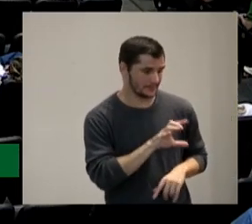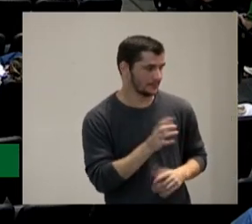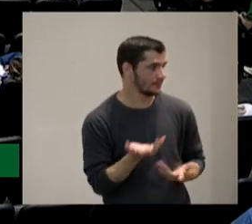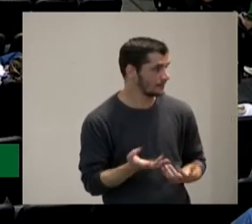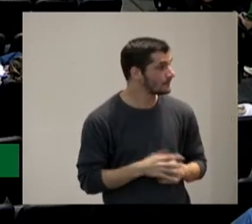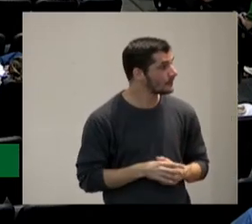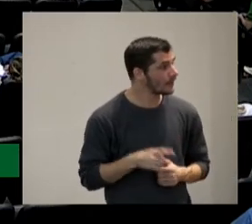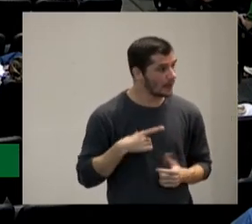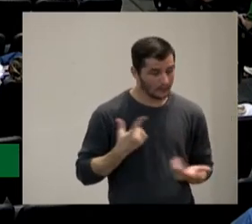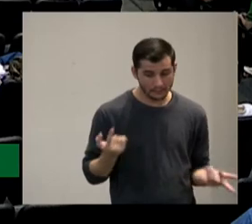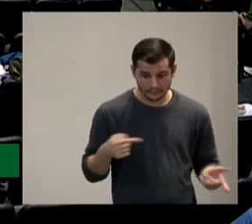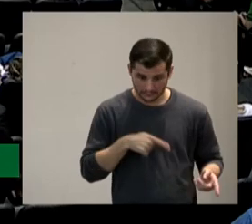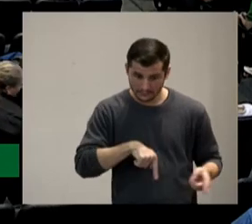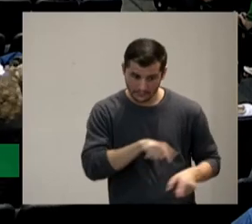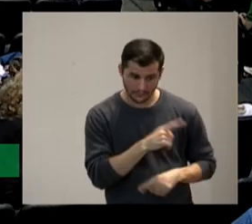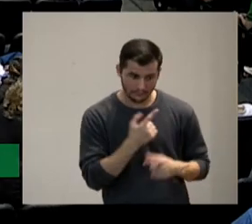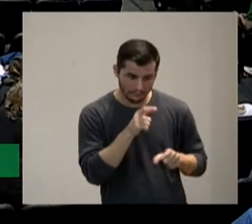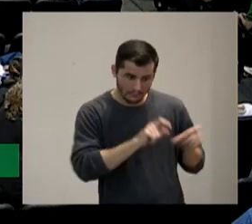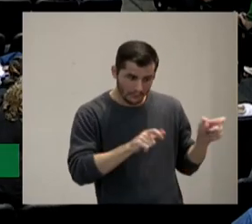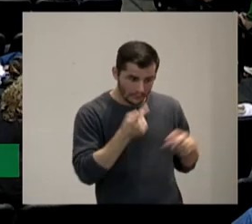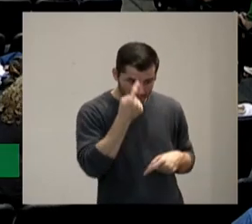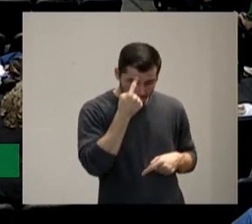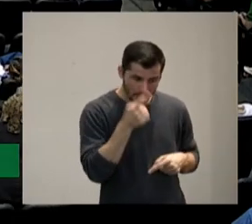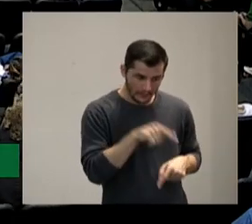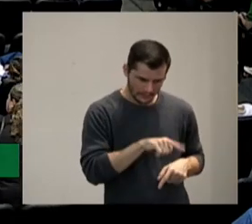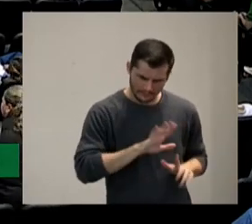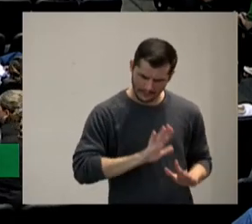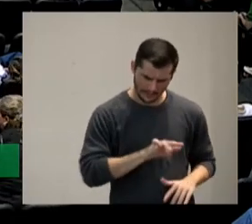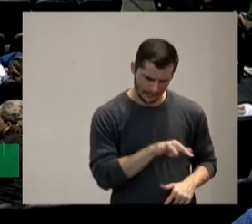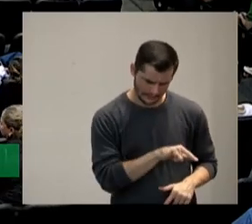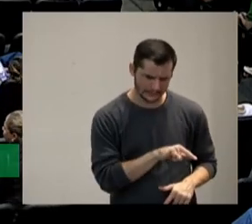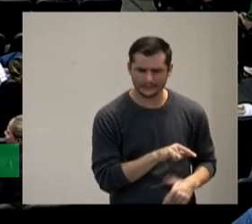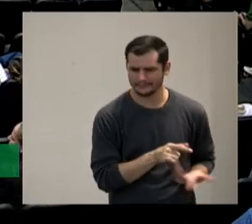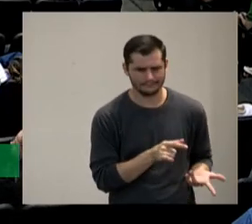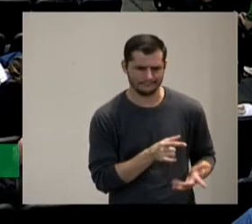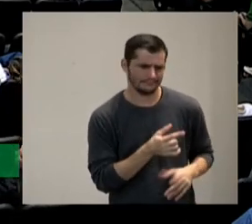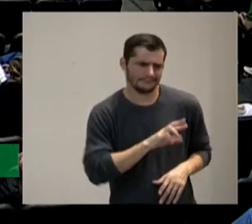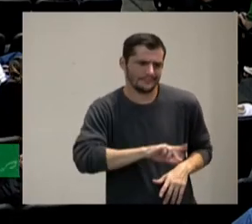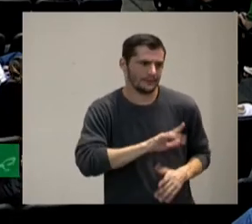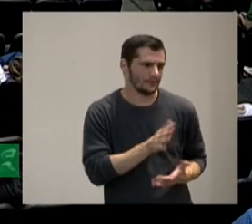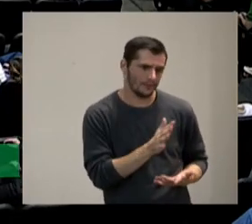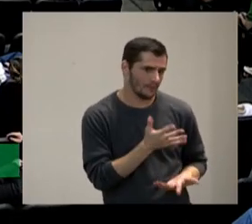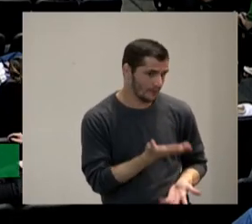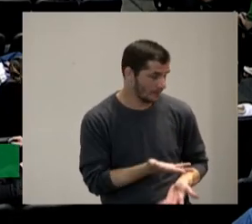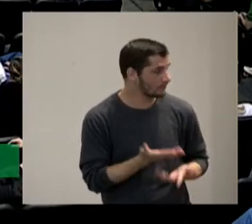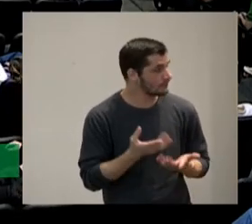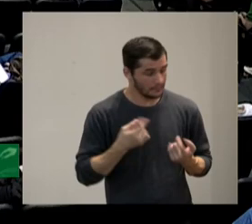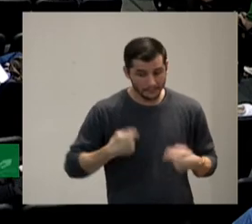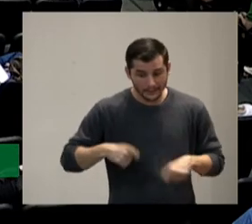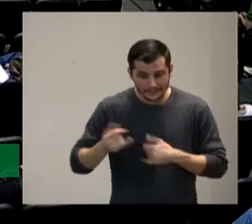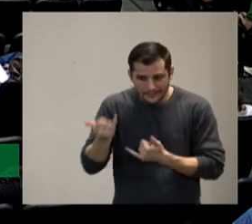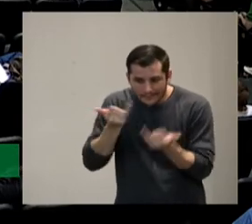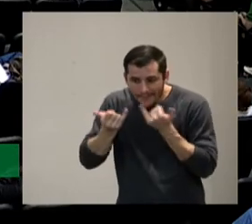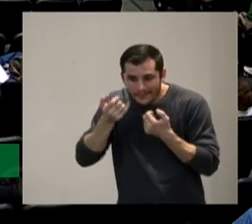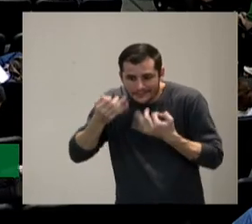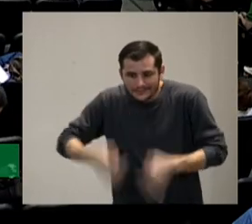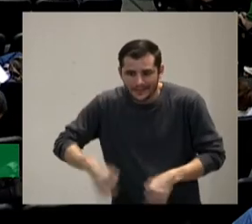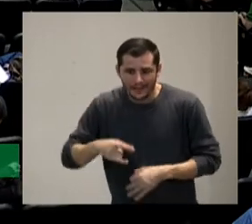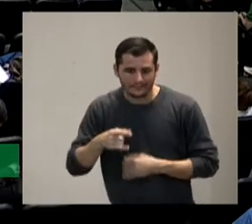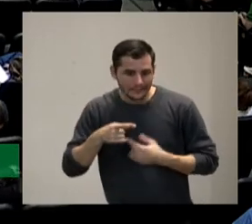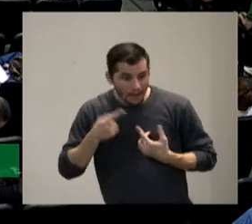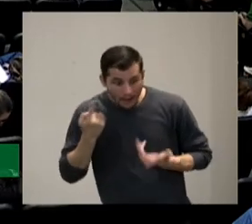e falar as pessoas estão pensando isso é isso não não é isso então a gente tem que levar a informação correta tem que trabalhar mais não